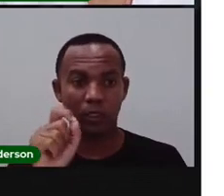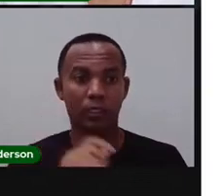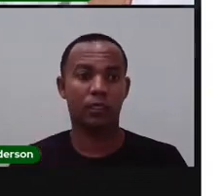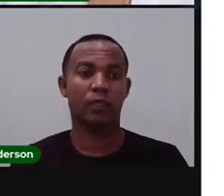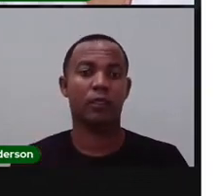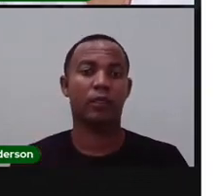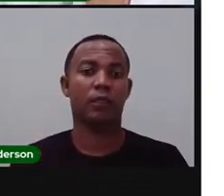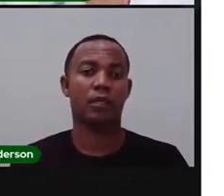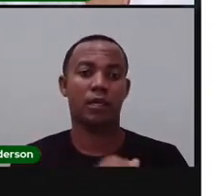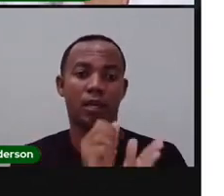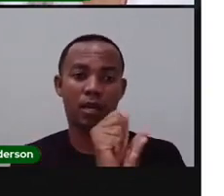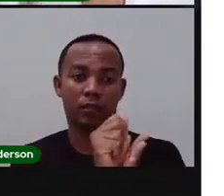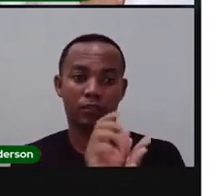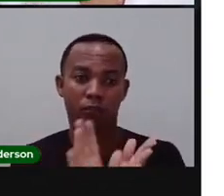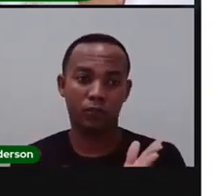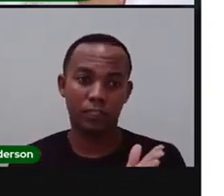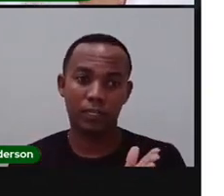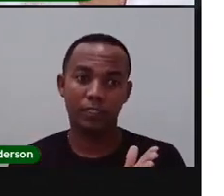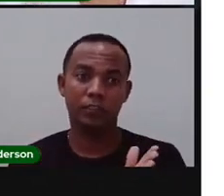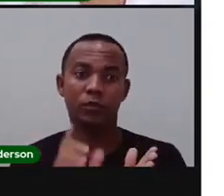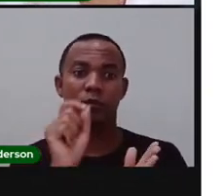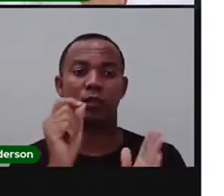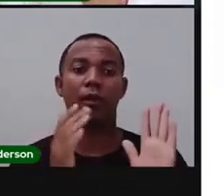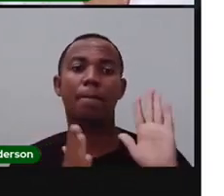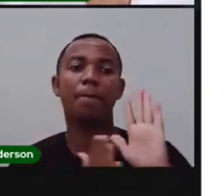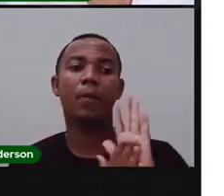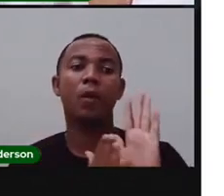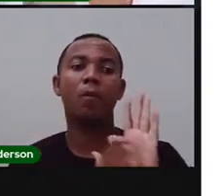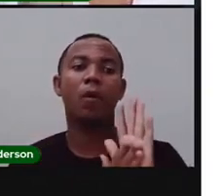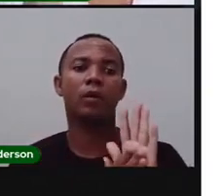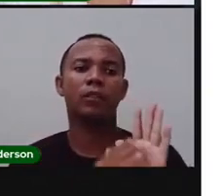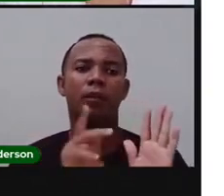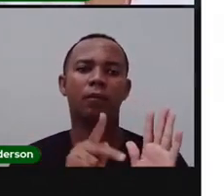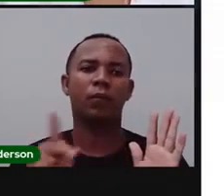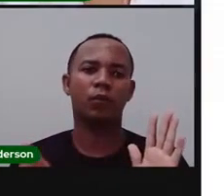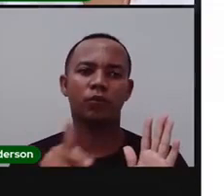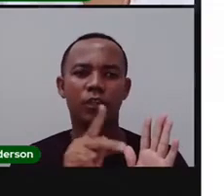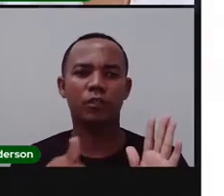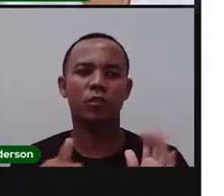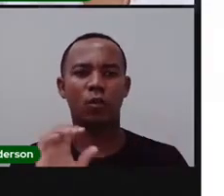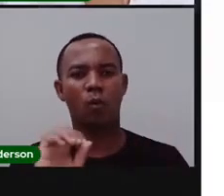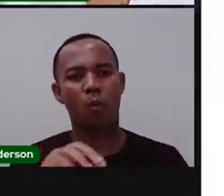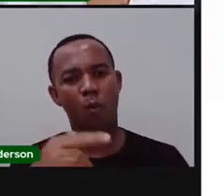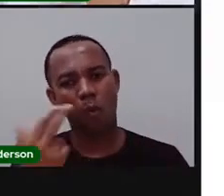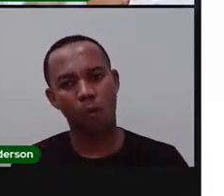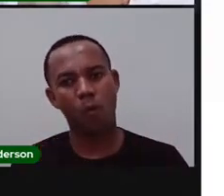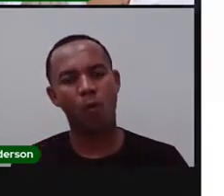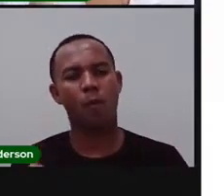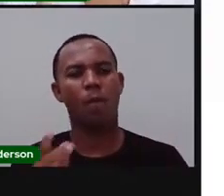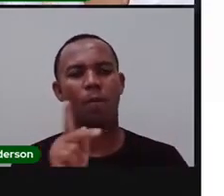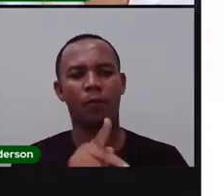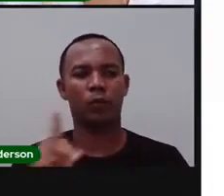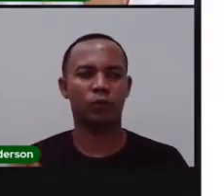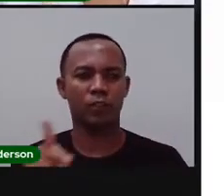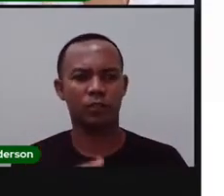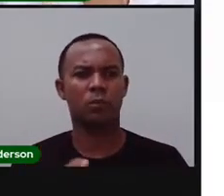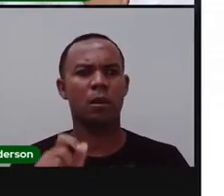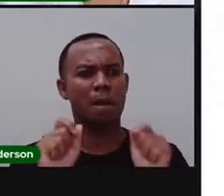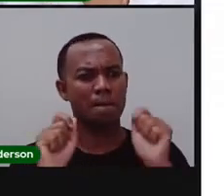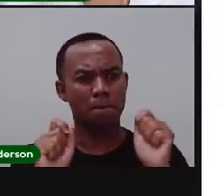que essa atividade é uma atividade proposta. Que a professora ou o professor de vocês, ele pode